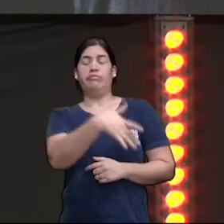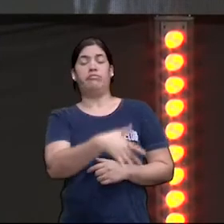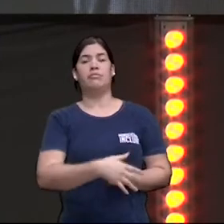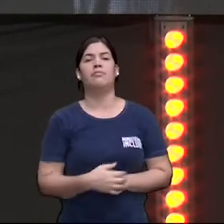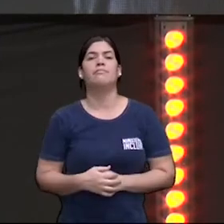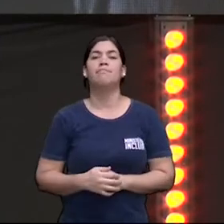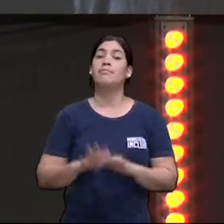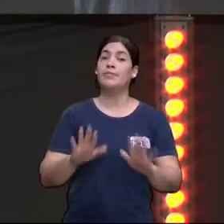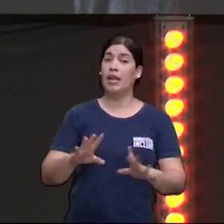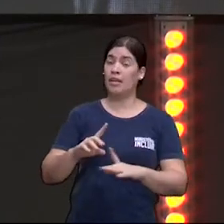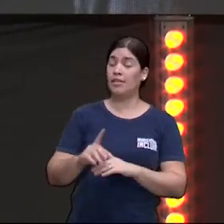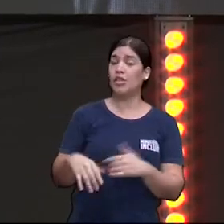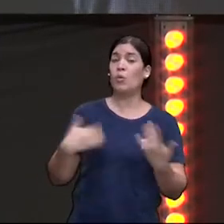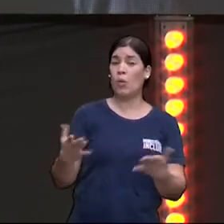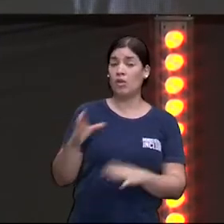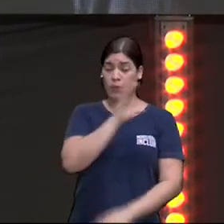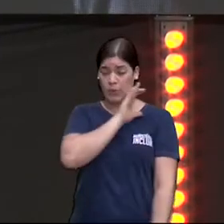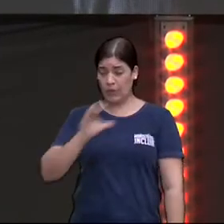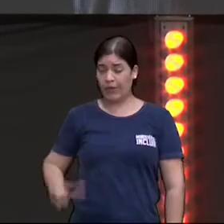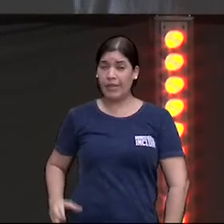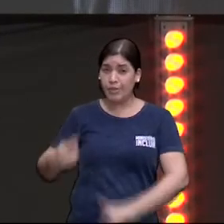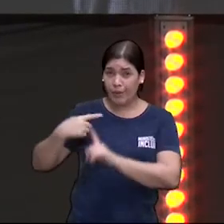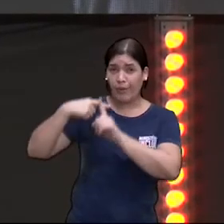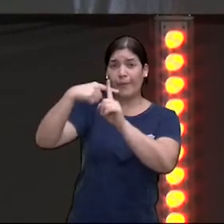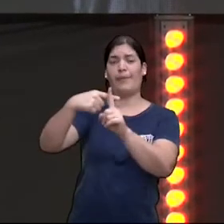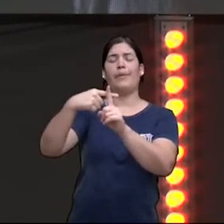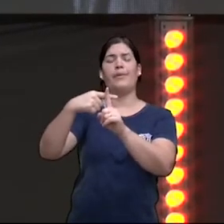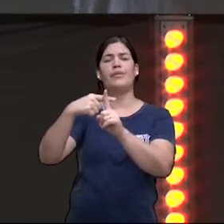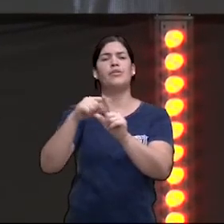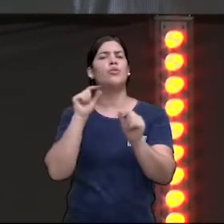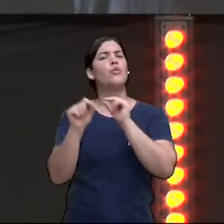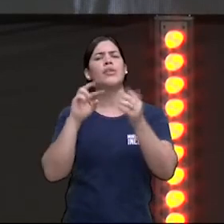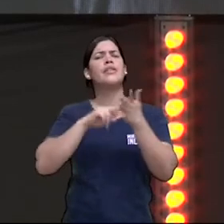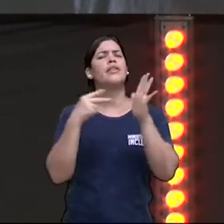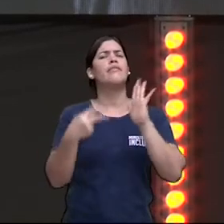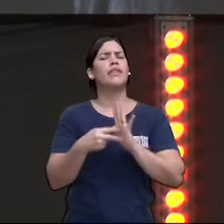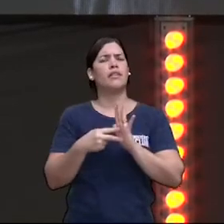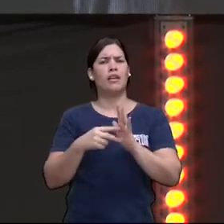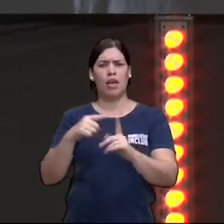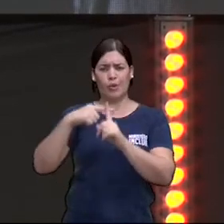que depois que Cristo foi levado à cruz, a cruz passou a ser símbolo de vitória.